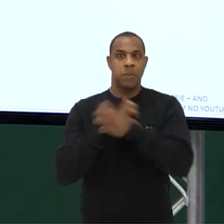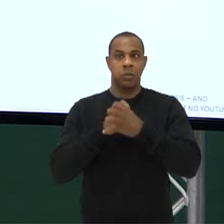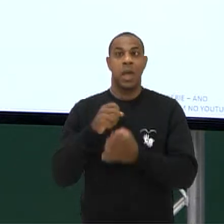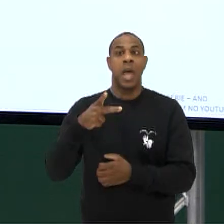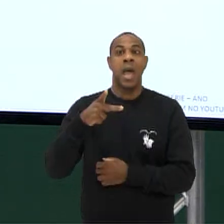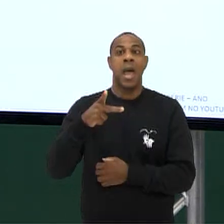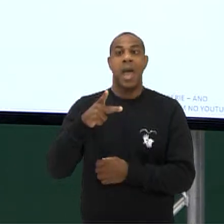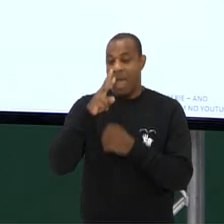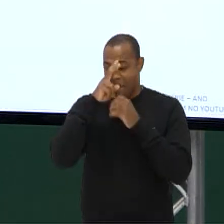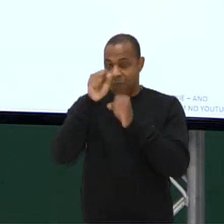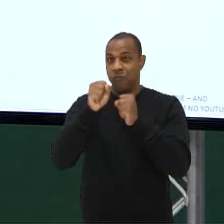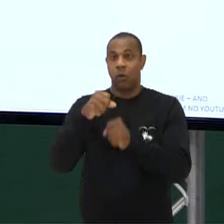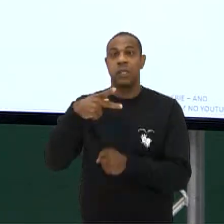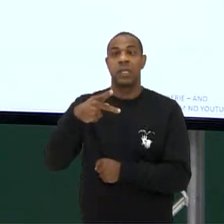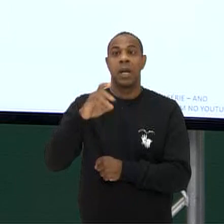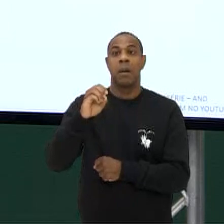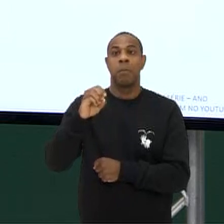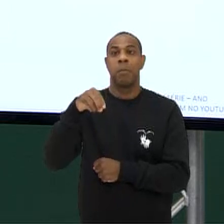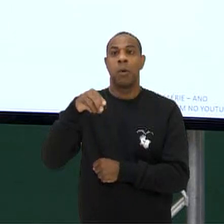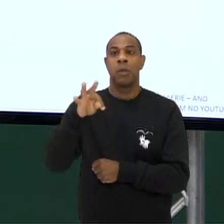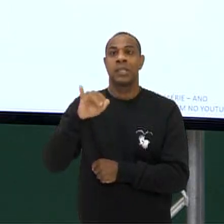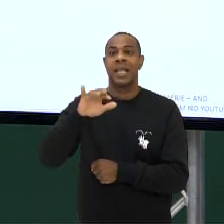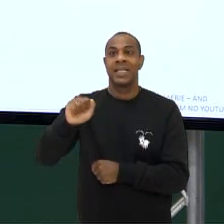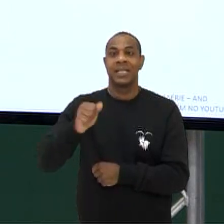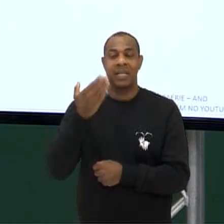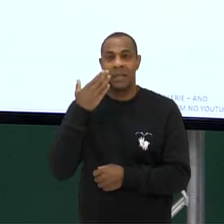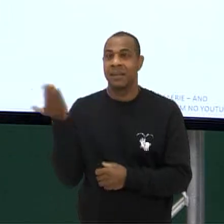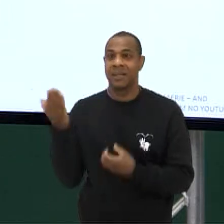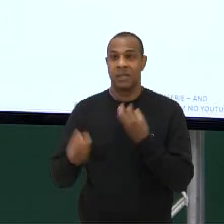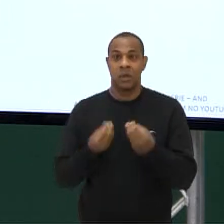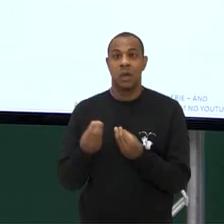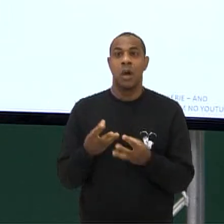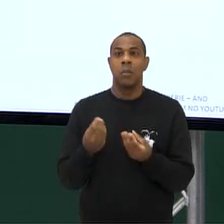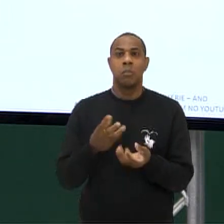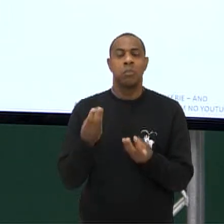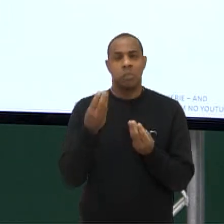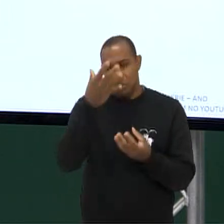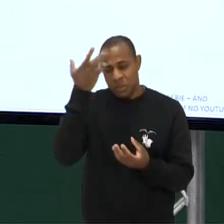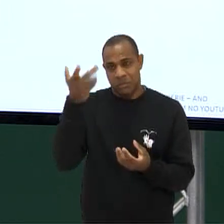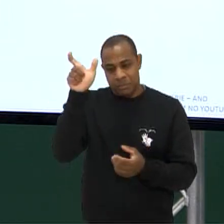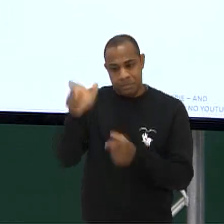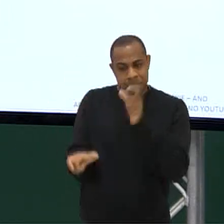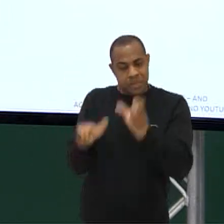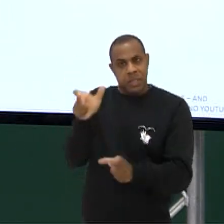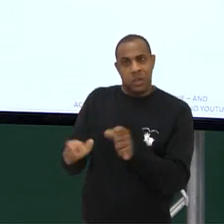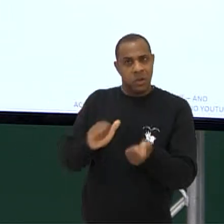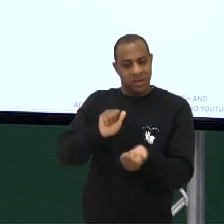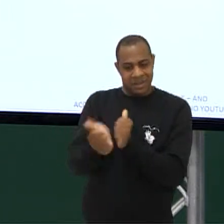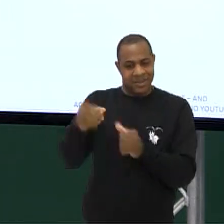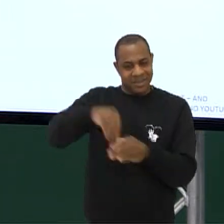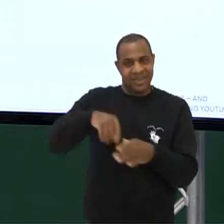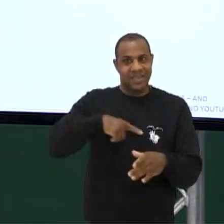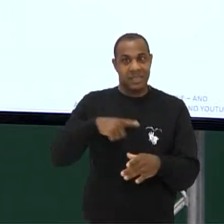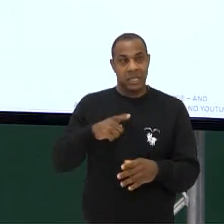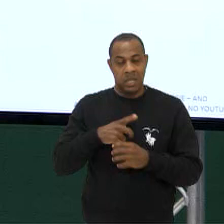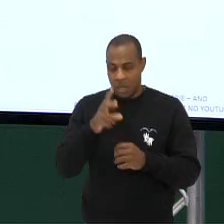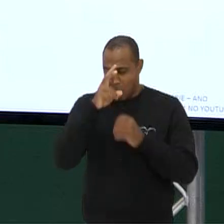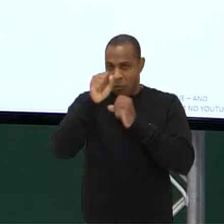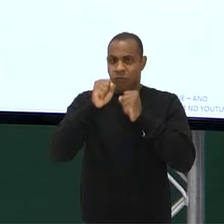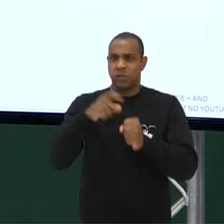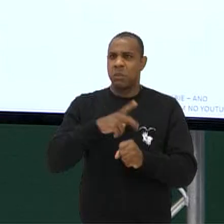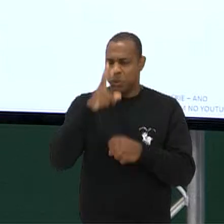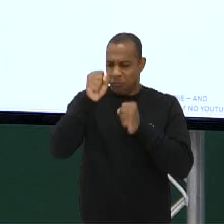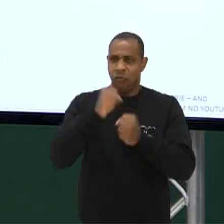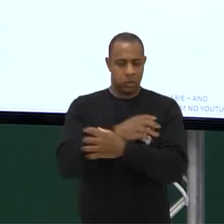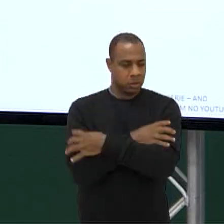potência Então a gente vê Que muitos lutadores Muitos atletas Eles tem muita potência Muita explosão